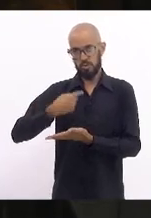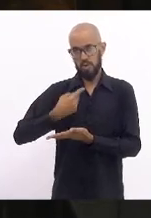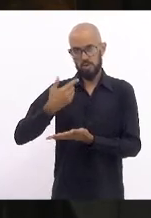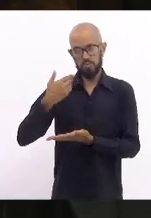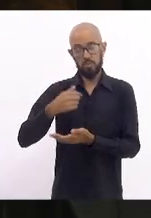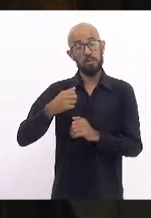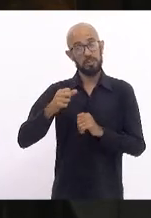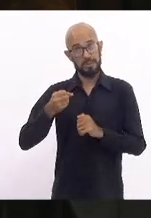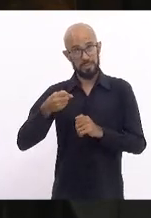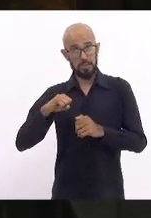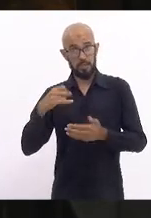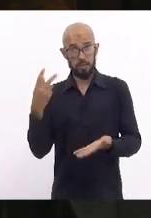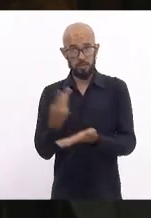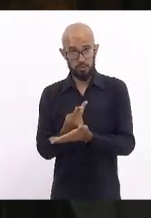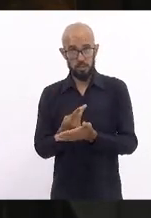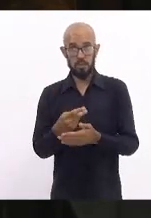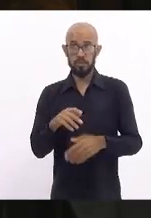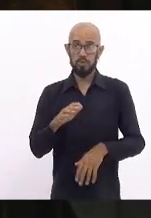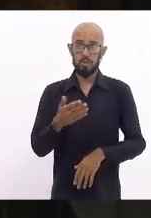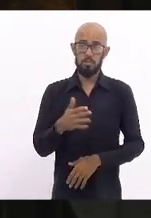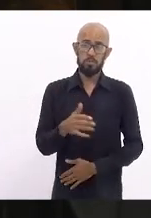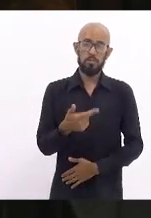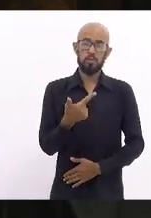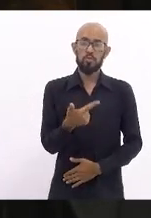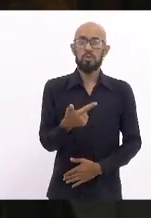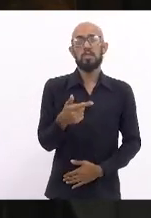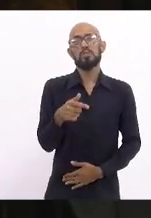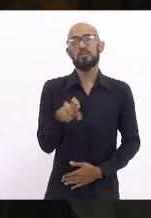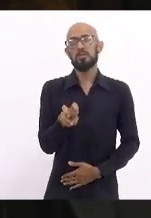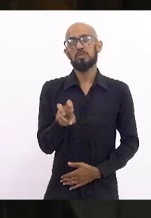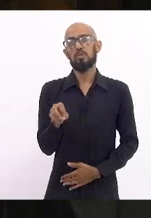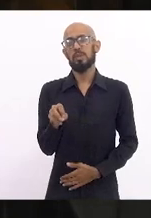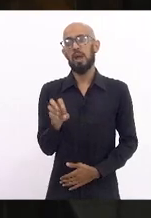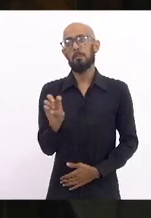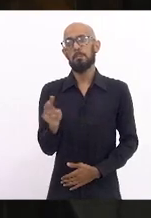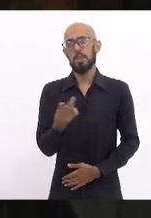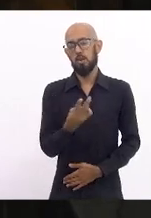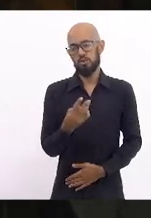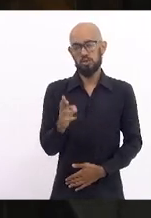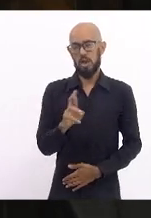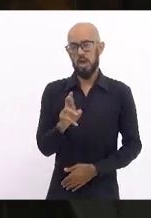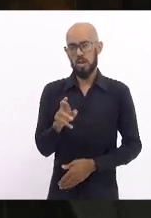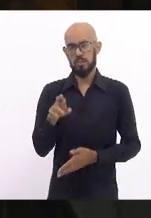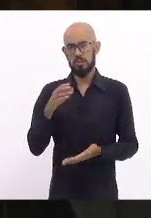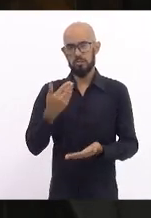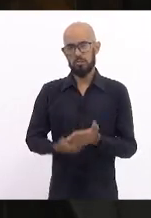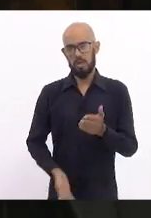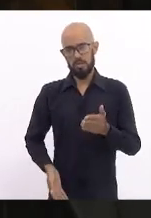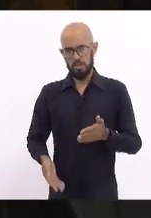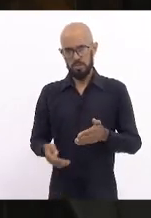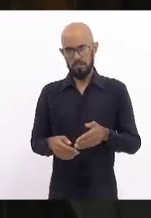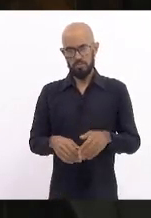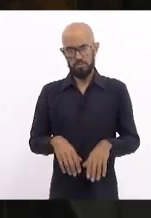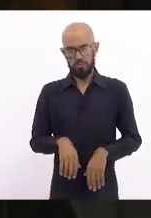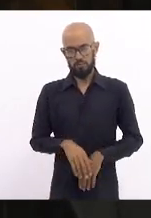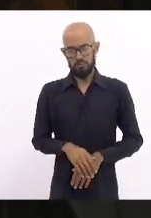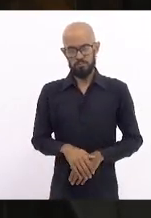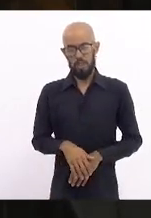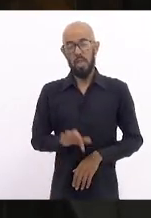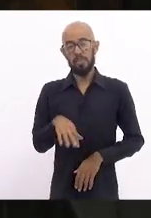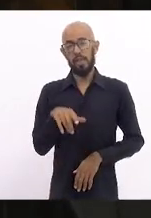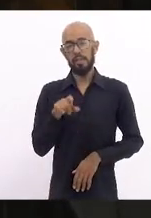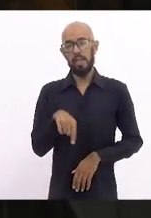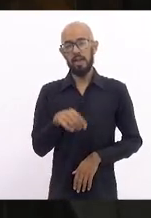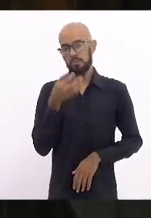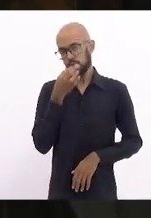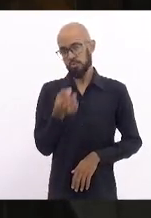$ 250 milhões. E quem é que sugeriu isso? O Paulo Guedes, que é